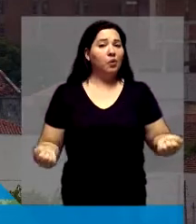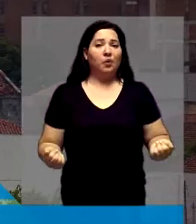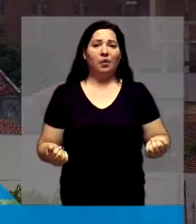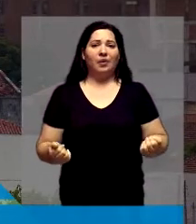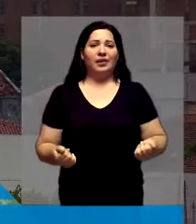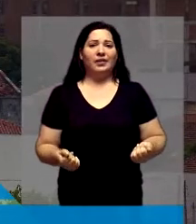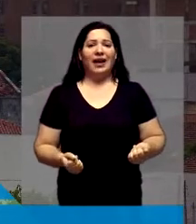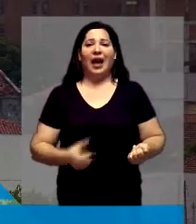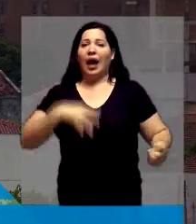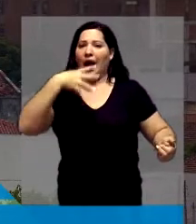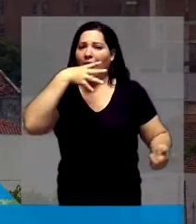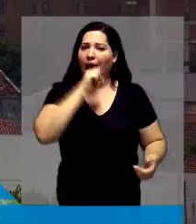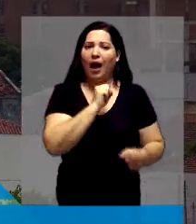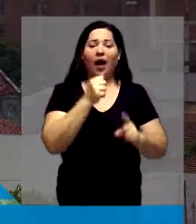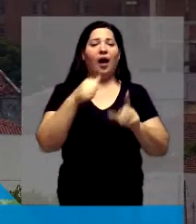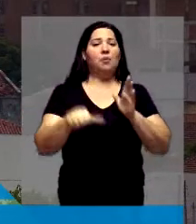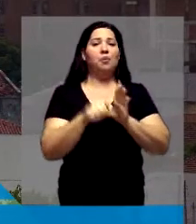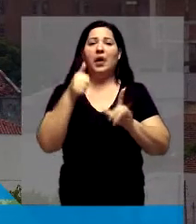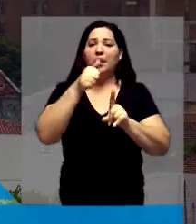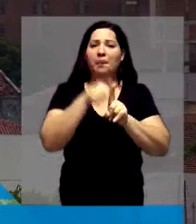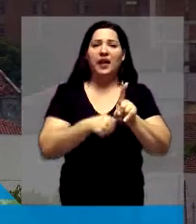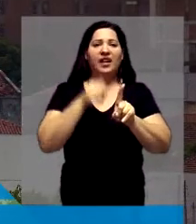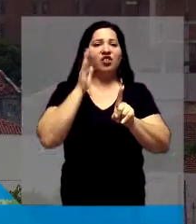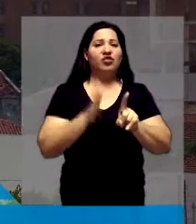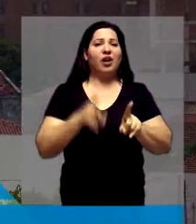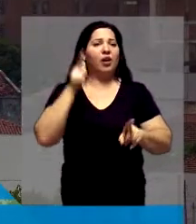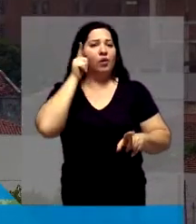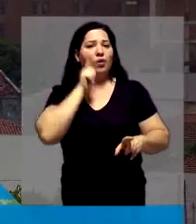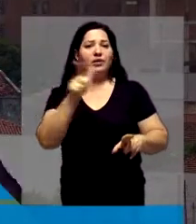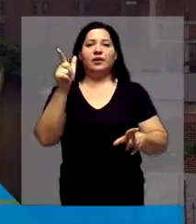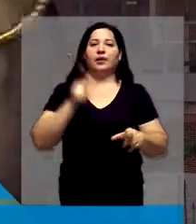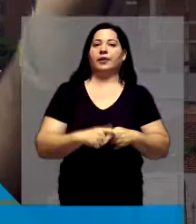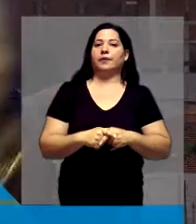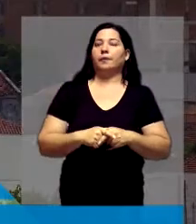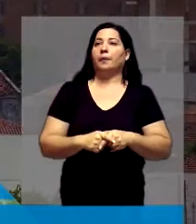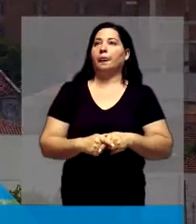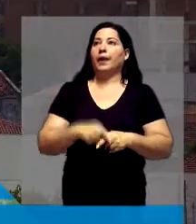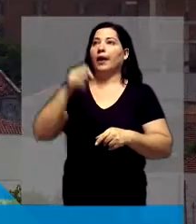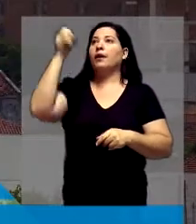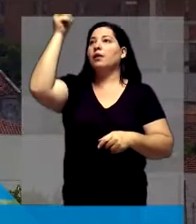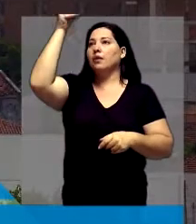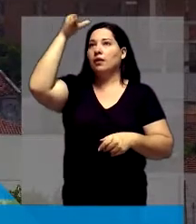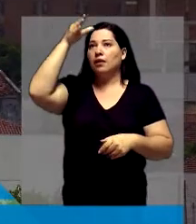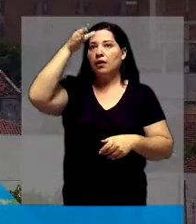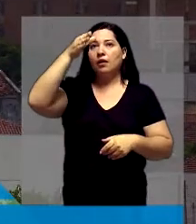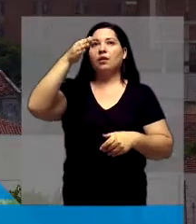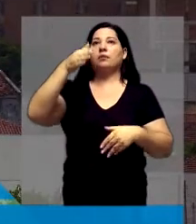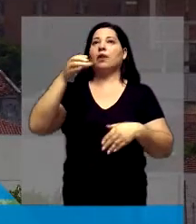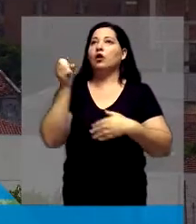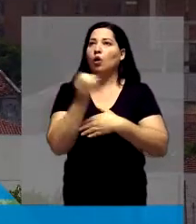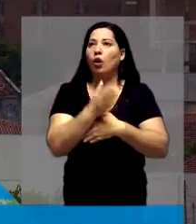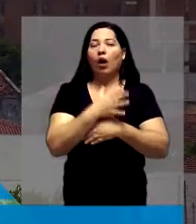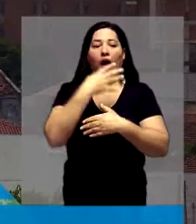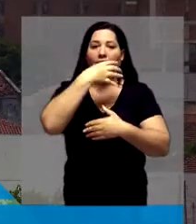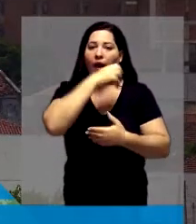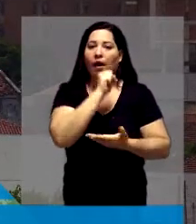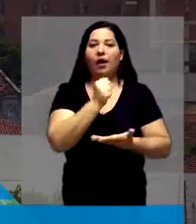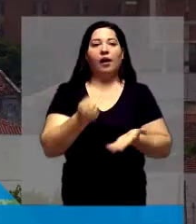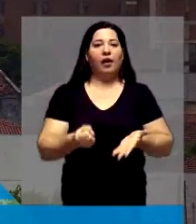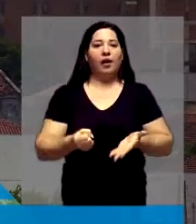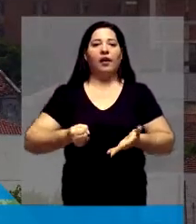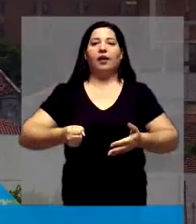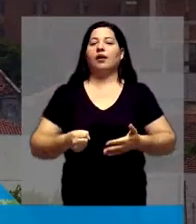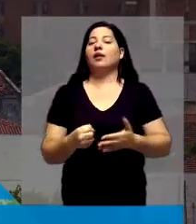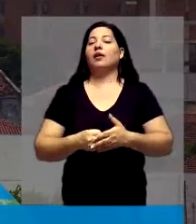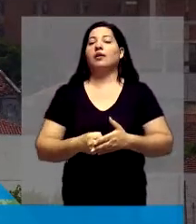não vou chegar agora no primeiro mês, eu vou conseguir que nem uma troca de lâmpada, que nem tampar um buraco, que nem fazer uma limpeza no bairro. Que isso eu vou